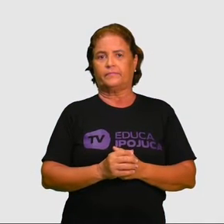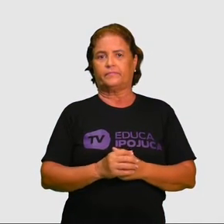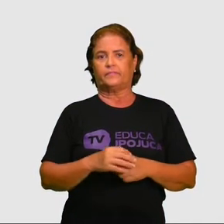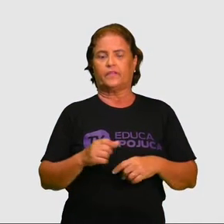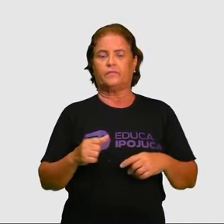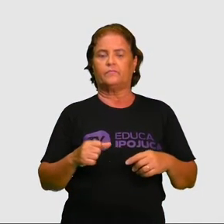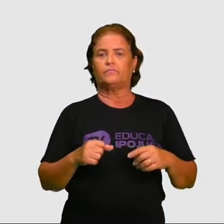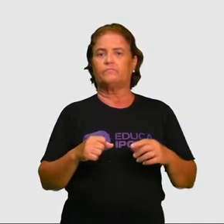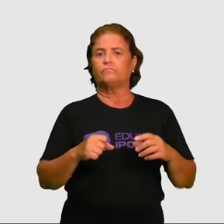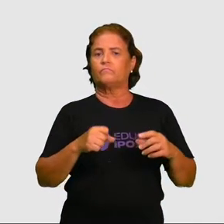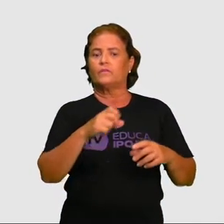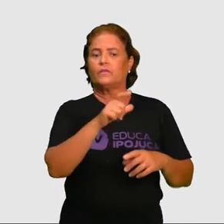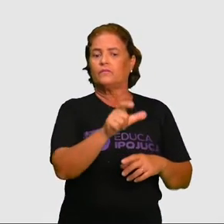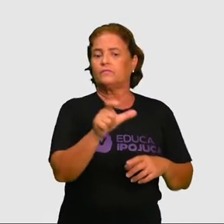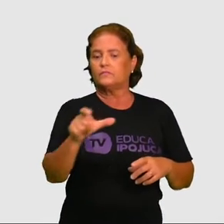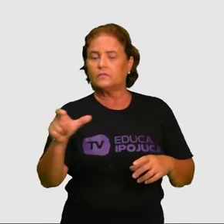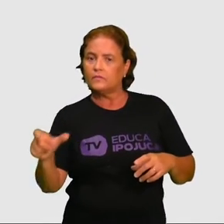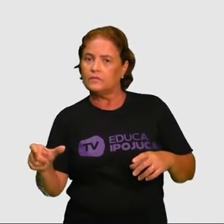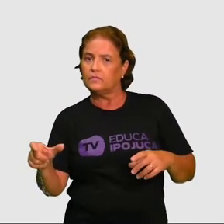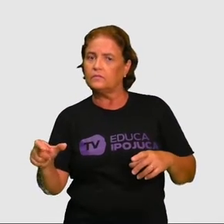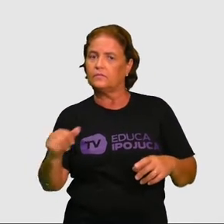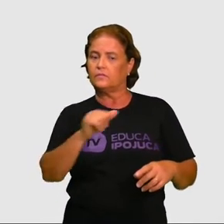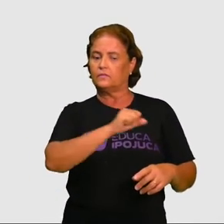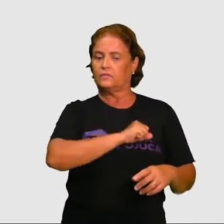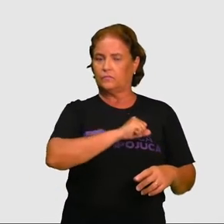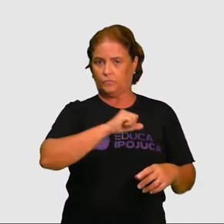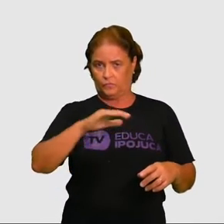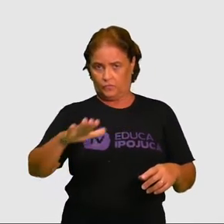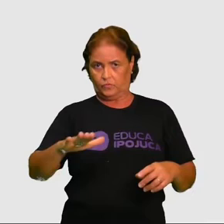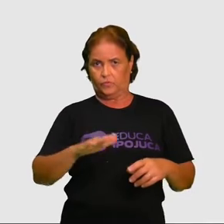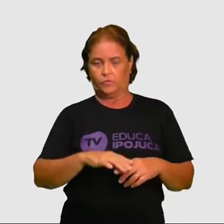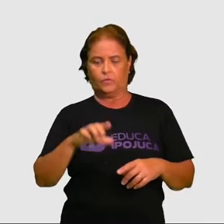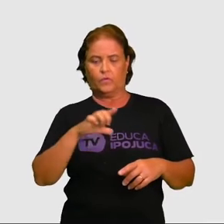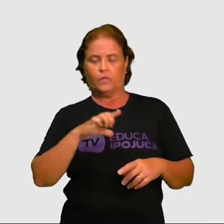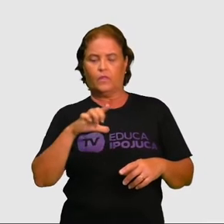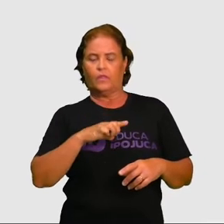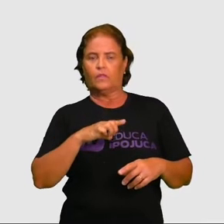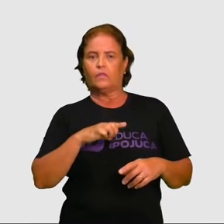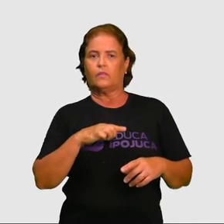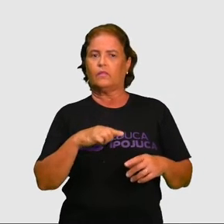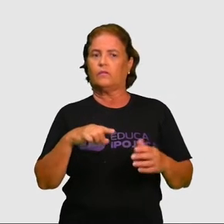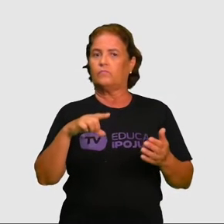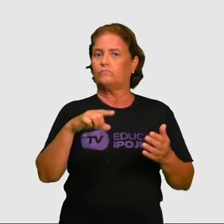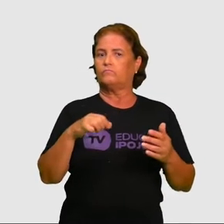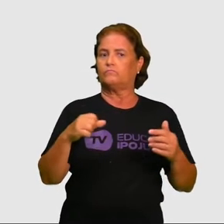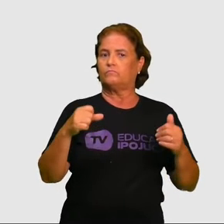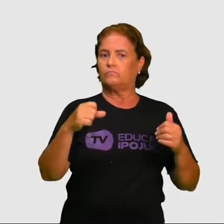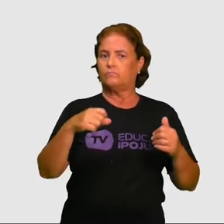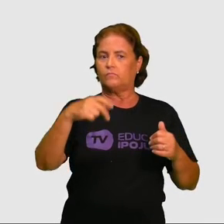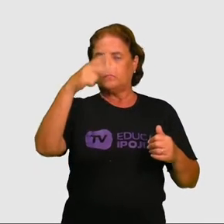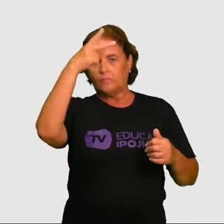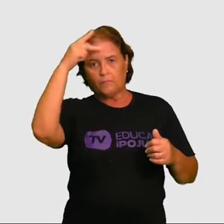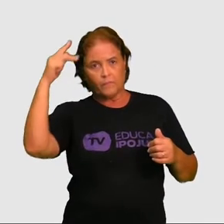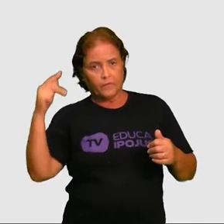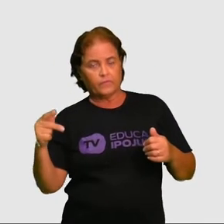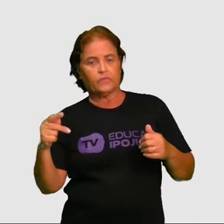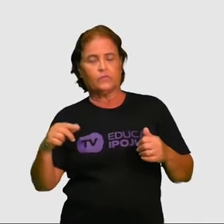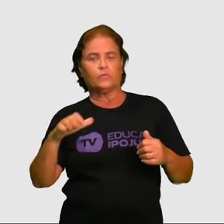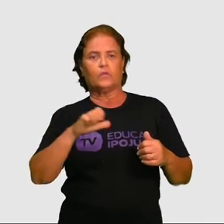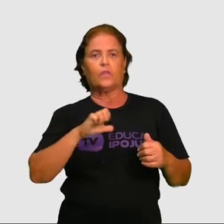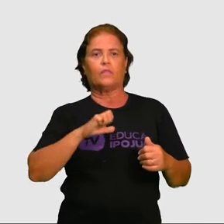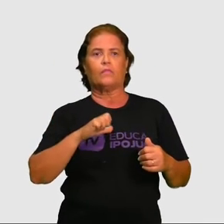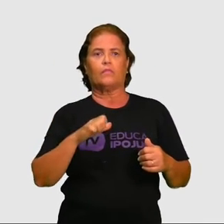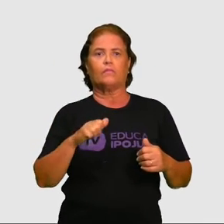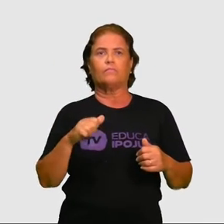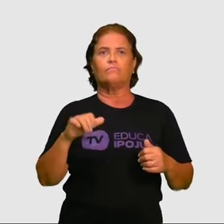Essas características do município do Ipojuca, que vem a sede do município, que tem uma temperatura anual em média,